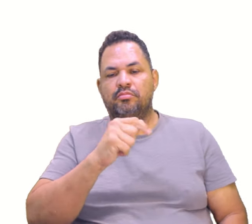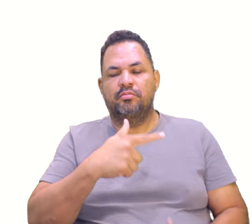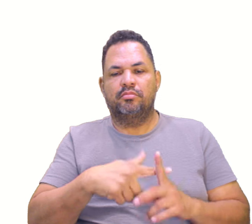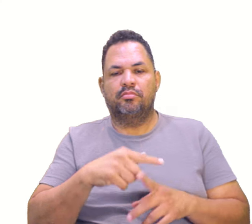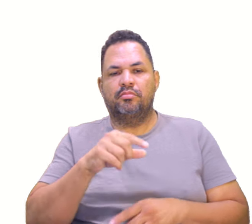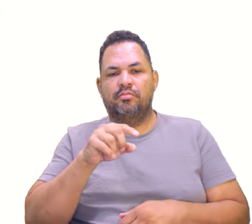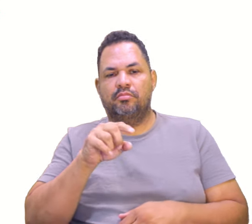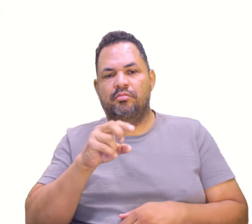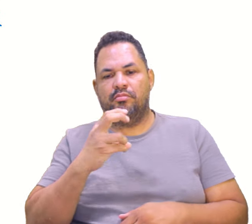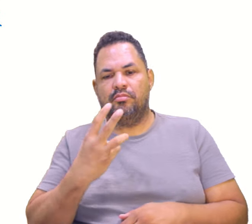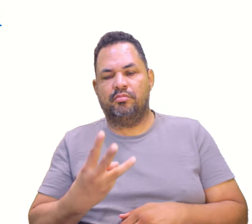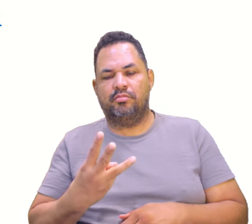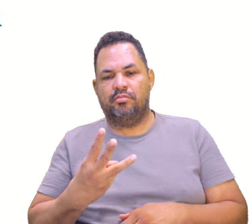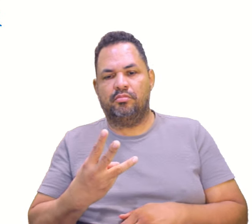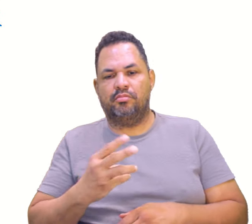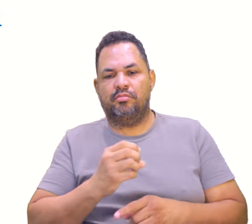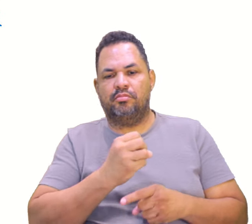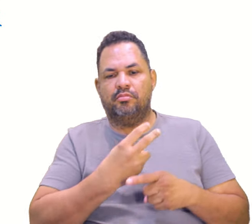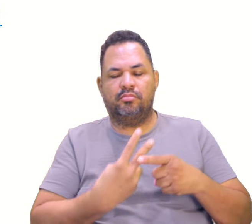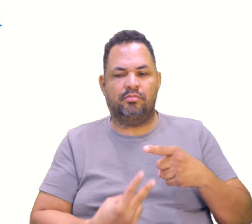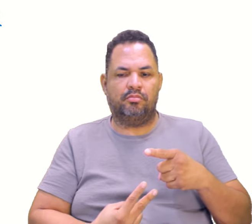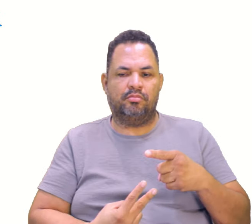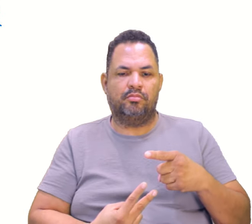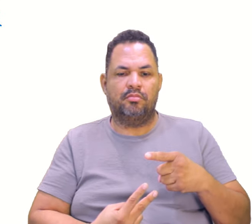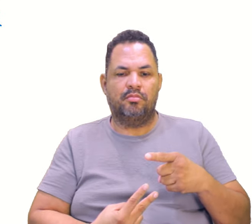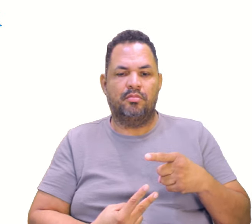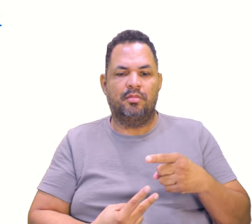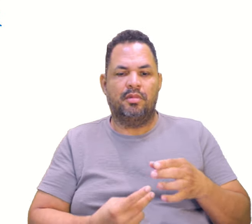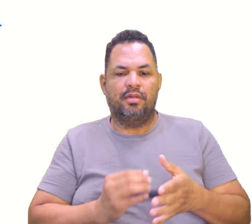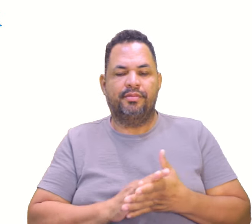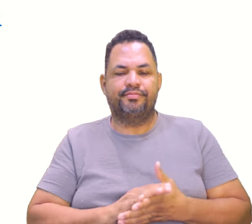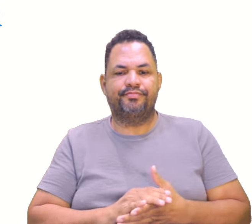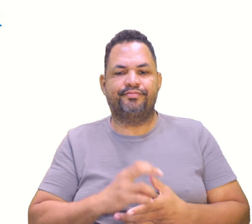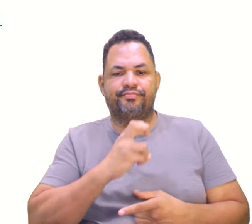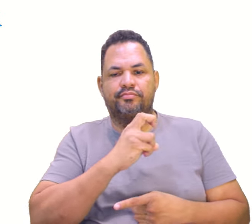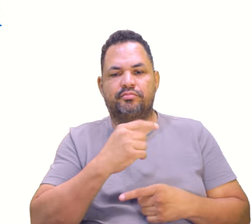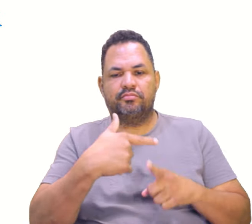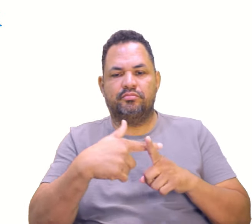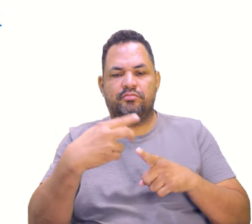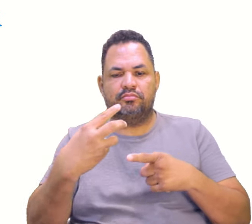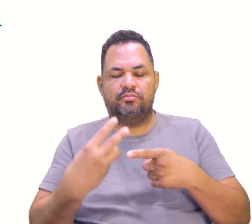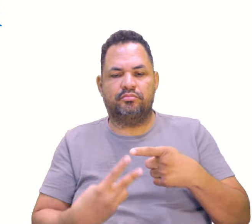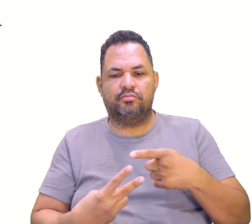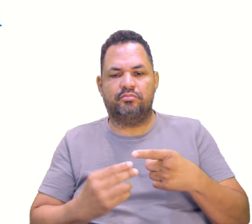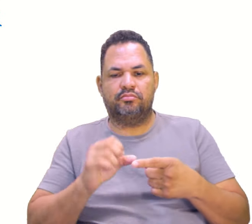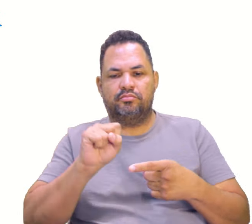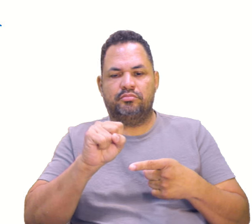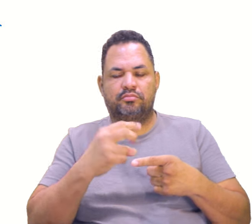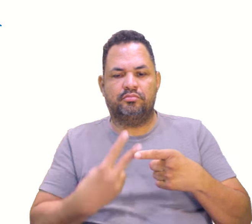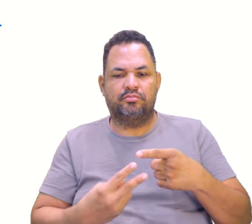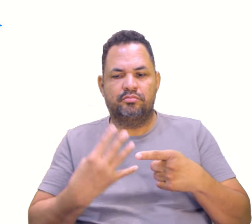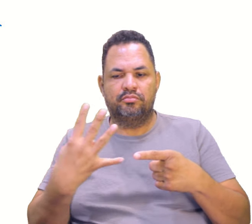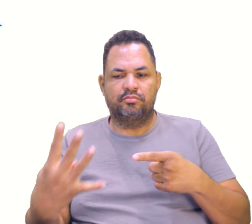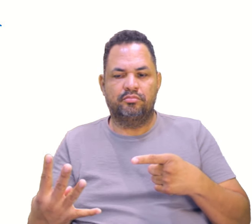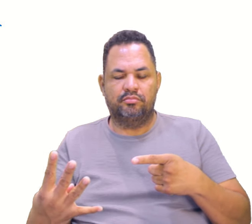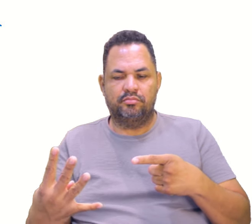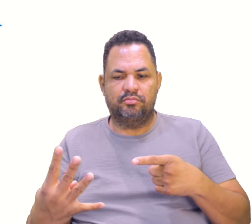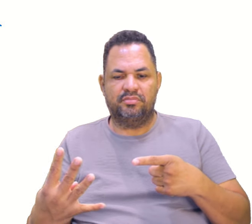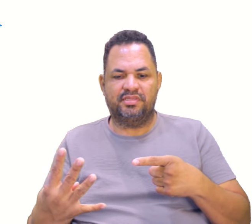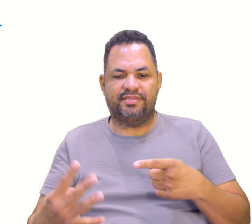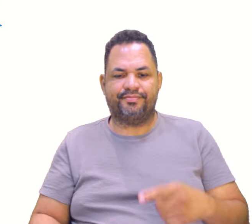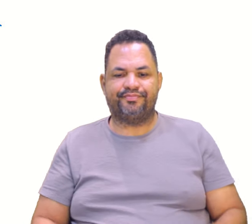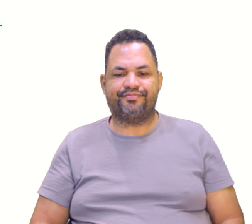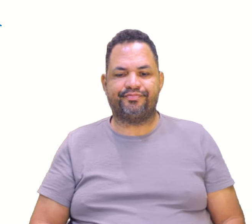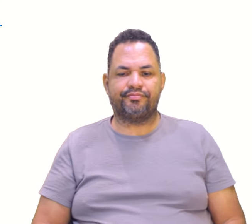y do B? 3. Sobre 2. Então, y médio vai ser 5 mais 3? 8. 8 sobre 2? 4.